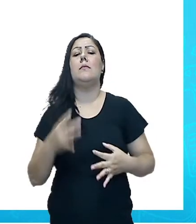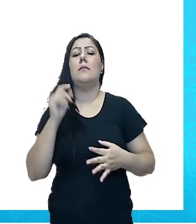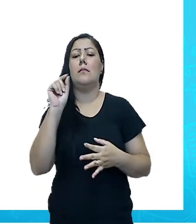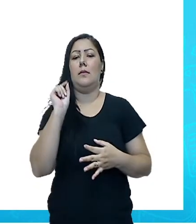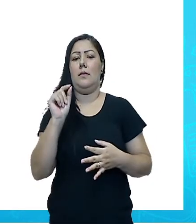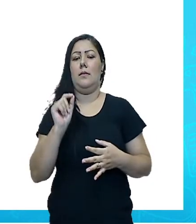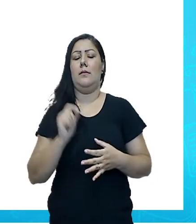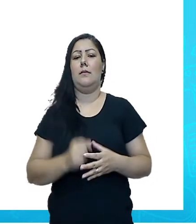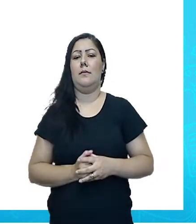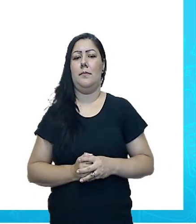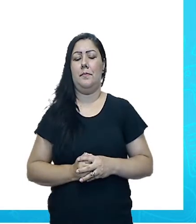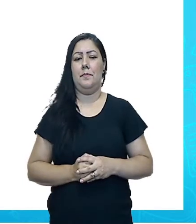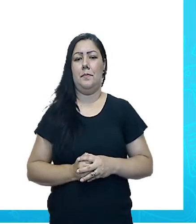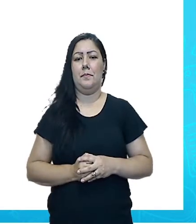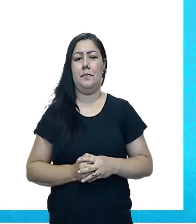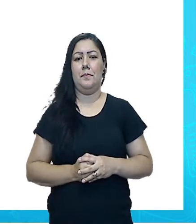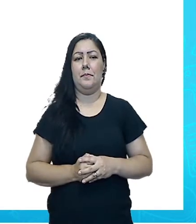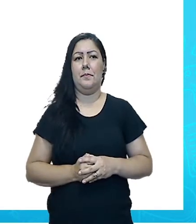Olhem bem.